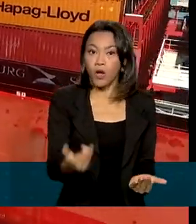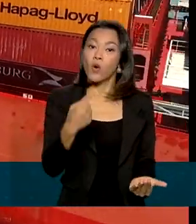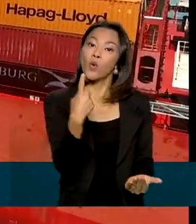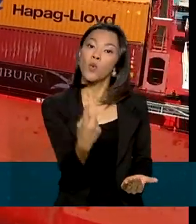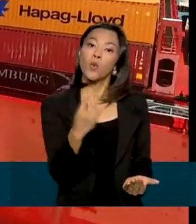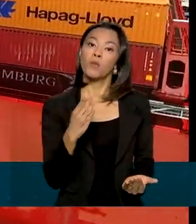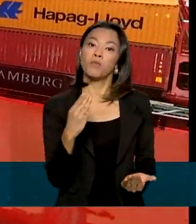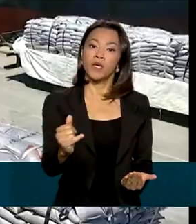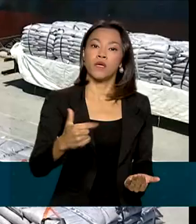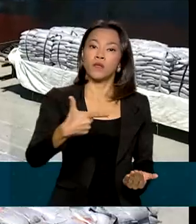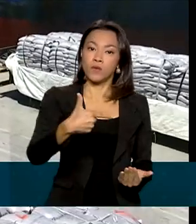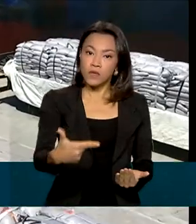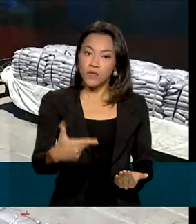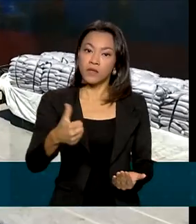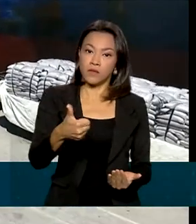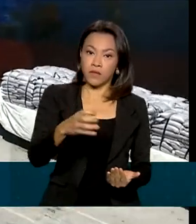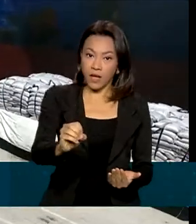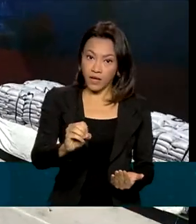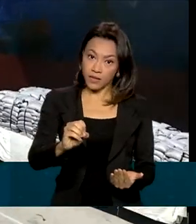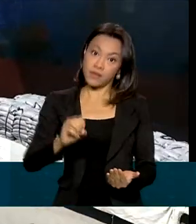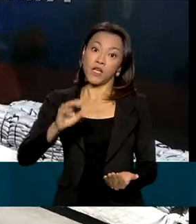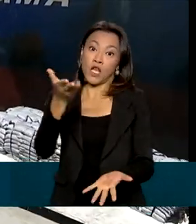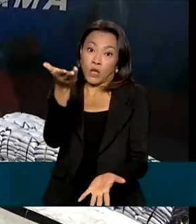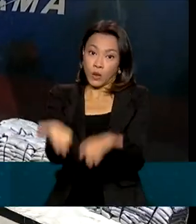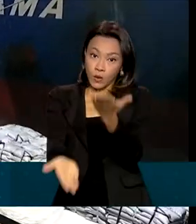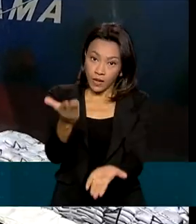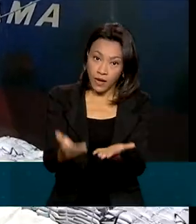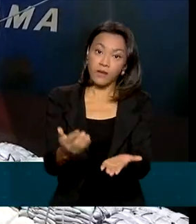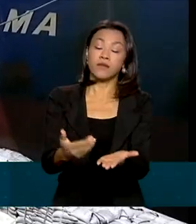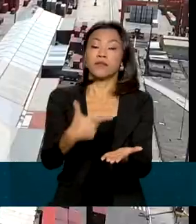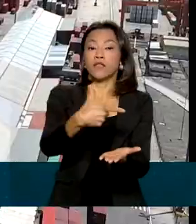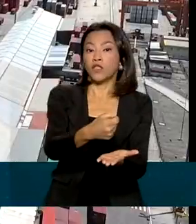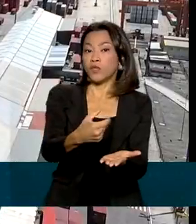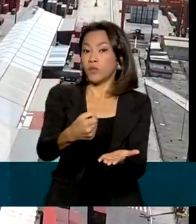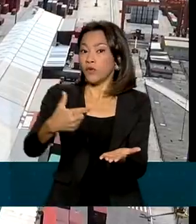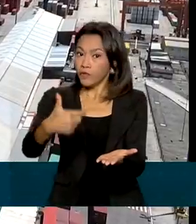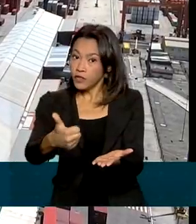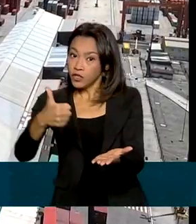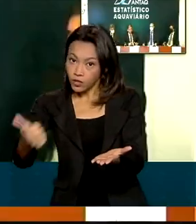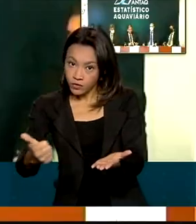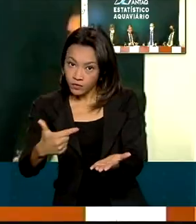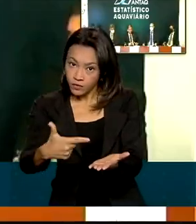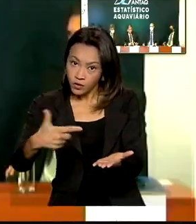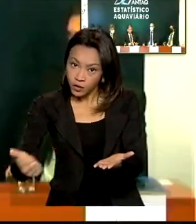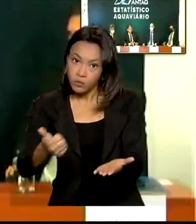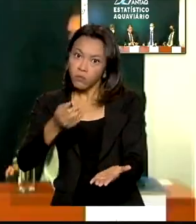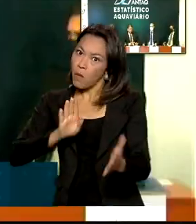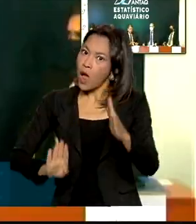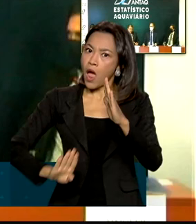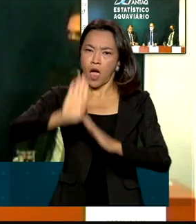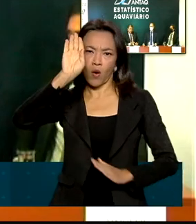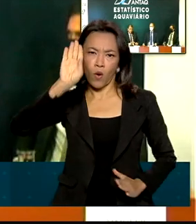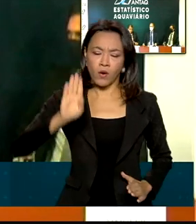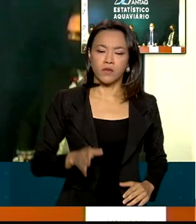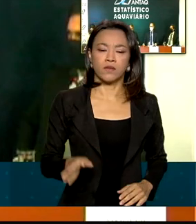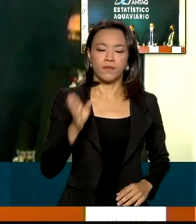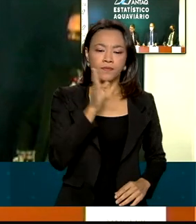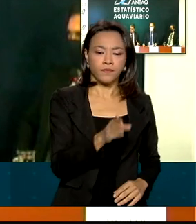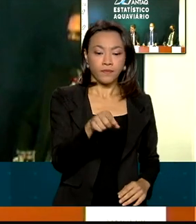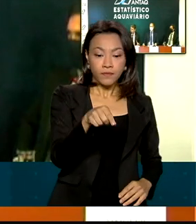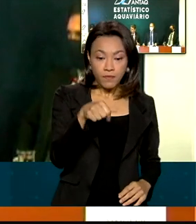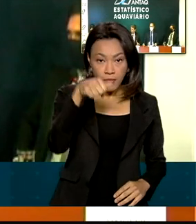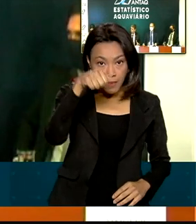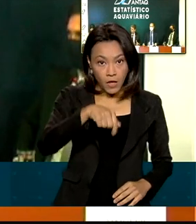210 milhões de toneladas em 2021. Um recorde. Quando o setor produtivo brasileiro